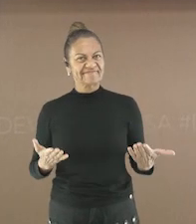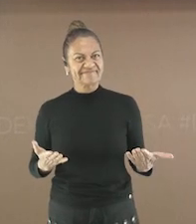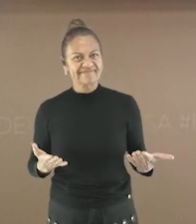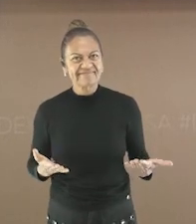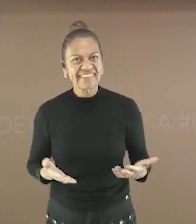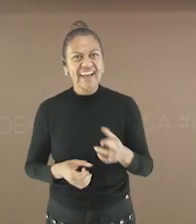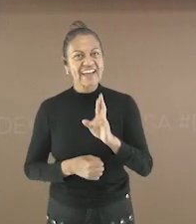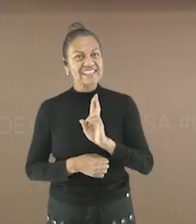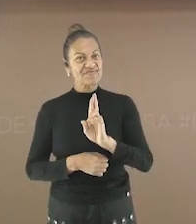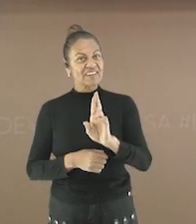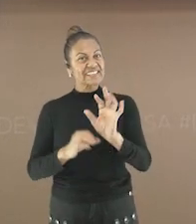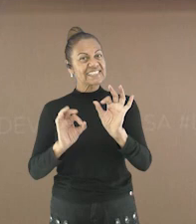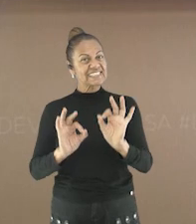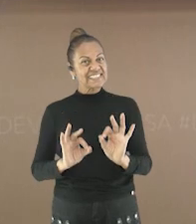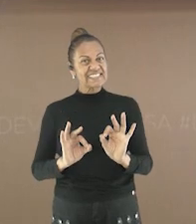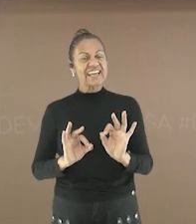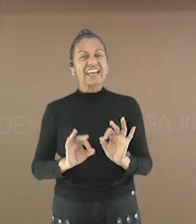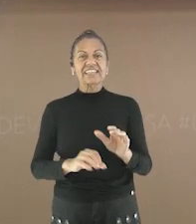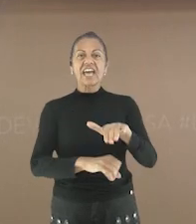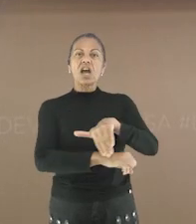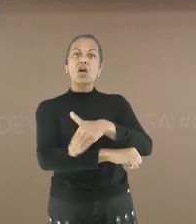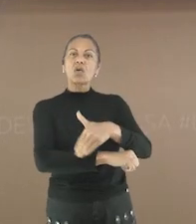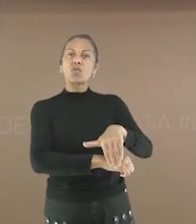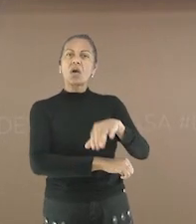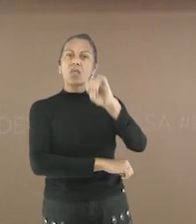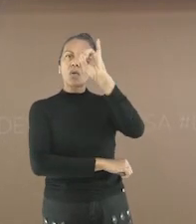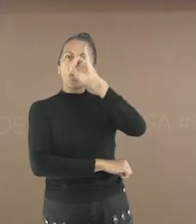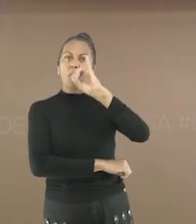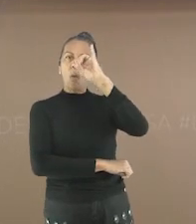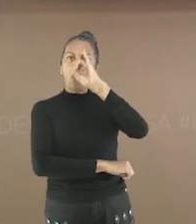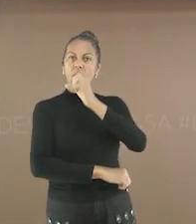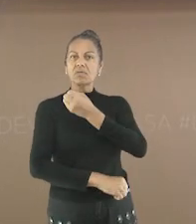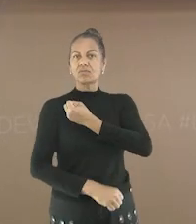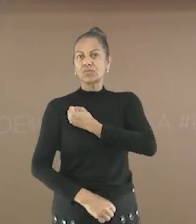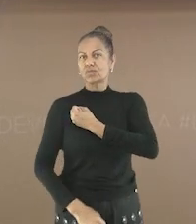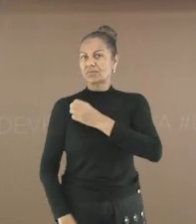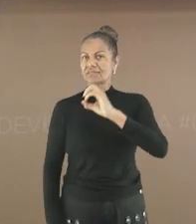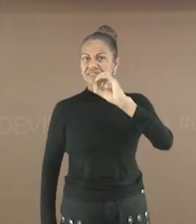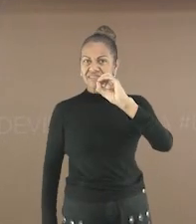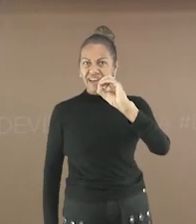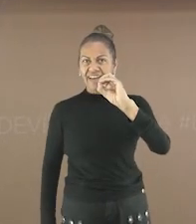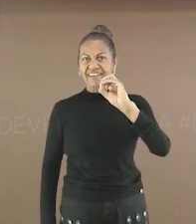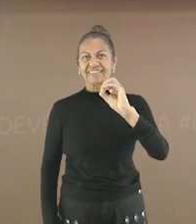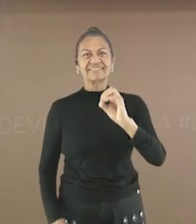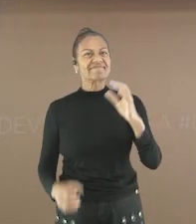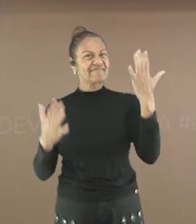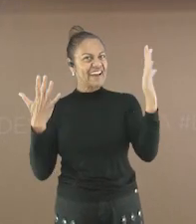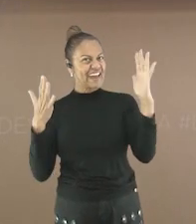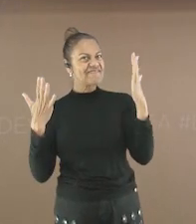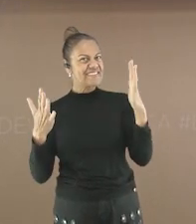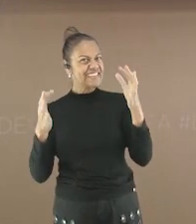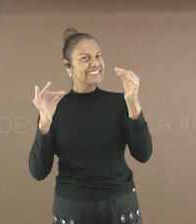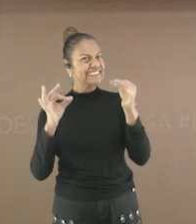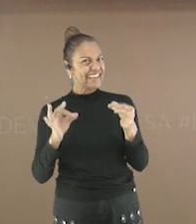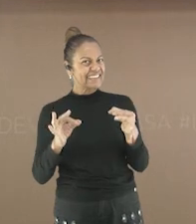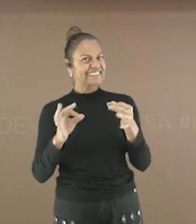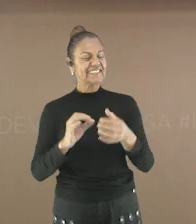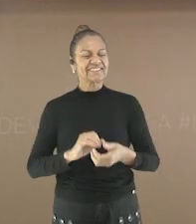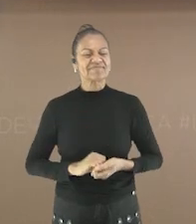A resposta correta é Rua dos Bobos, número zero Parabéns para quem acertou